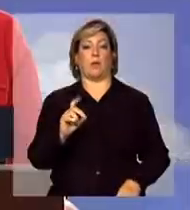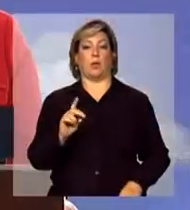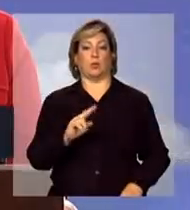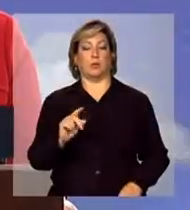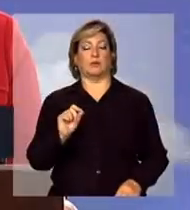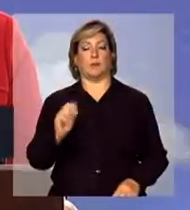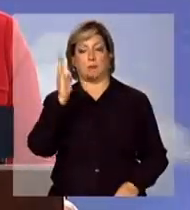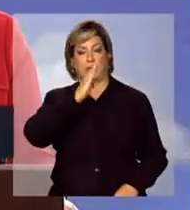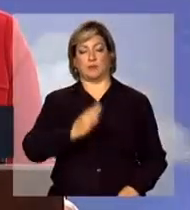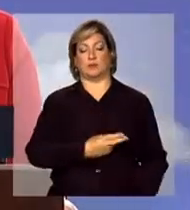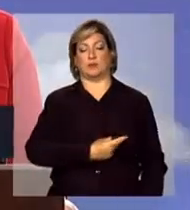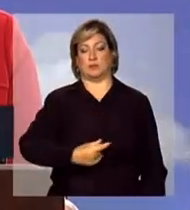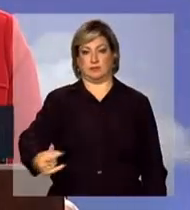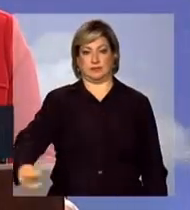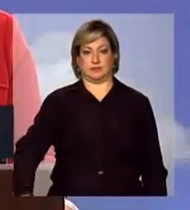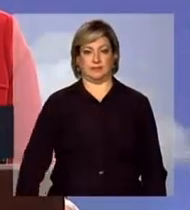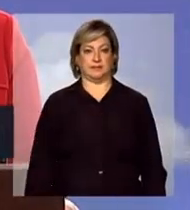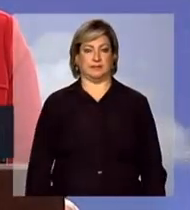Sustentável.